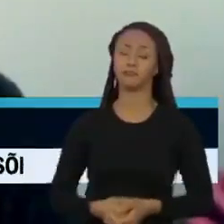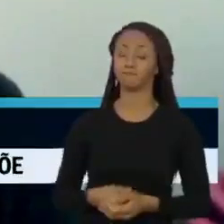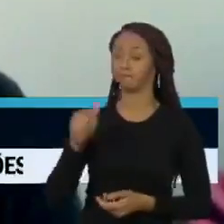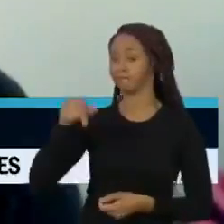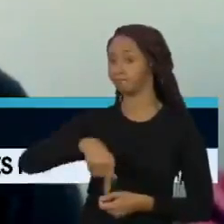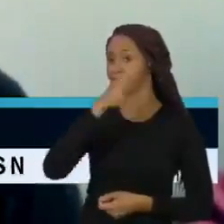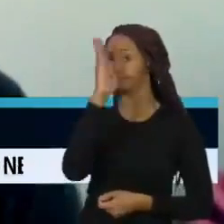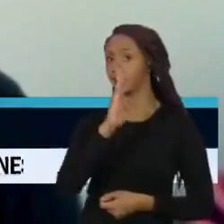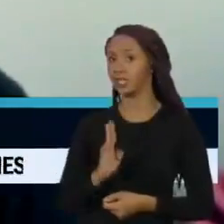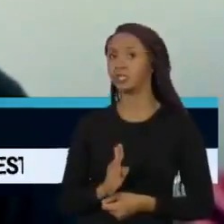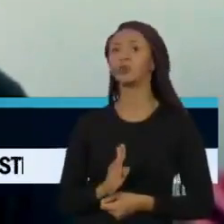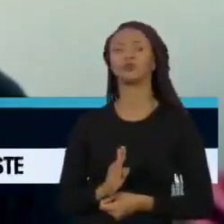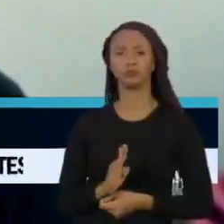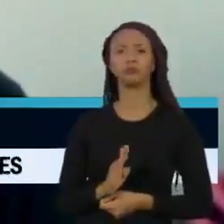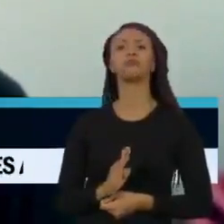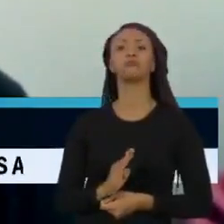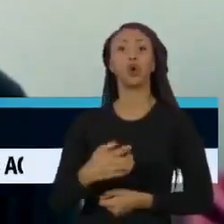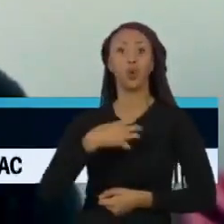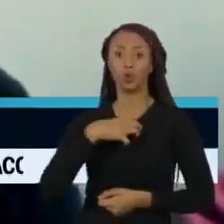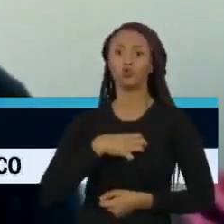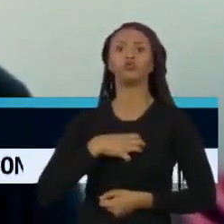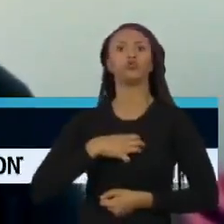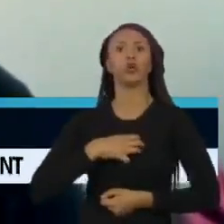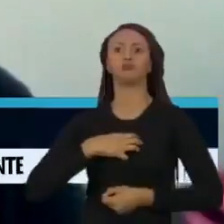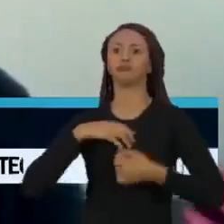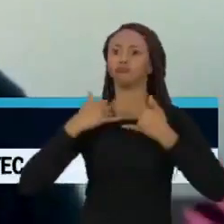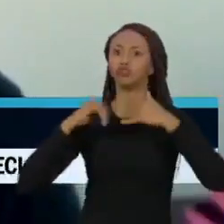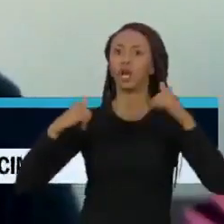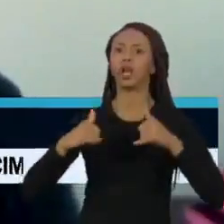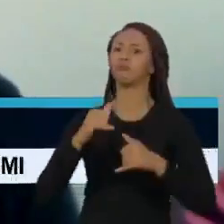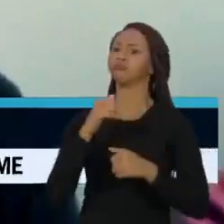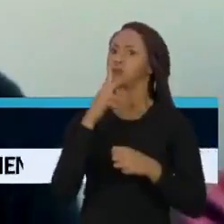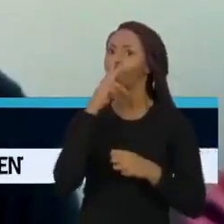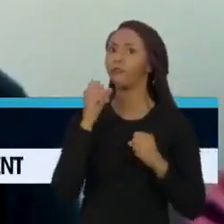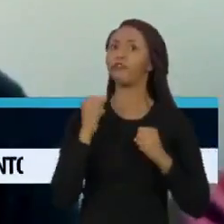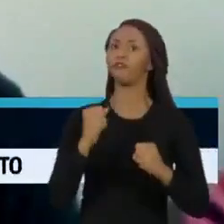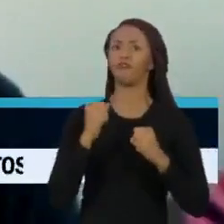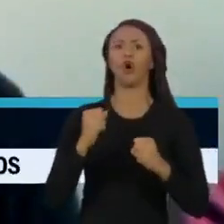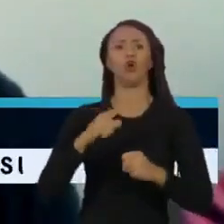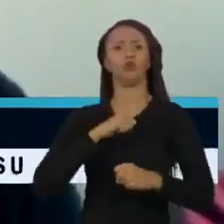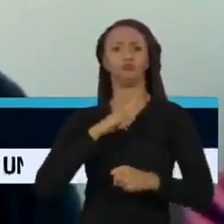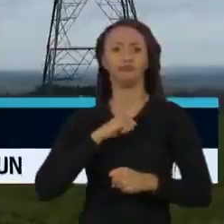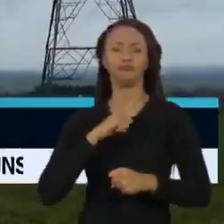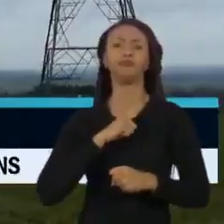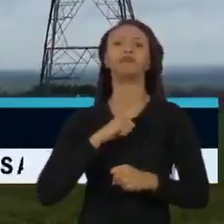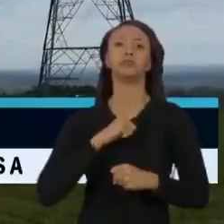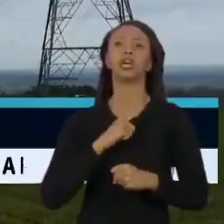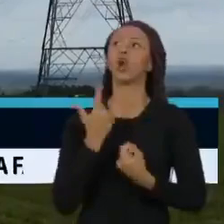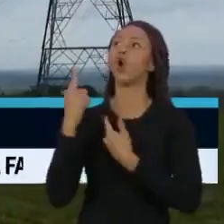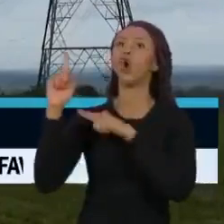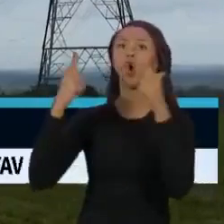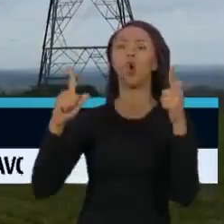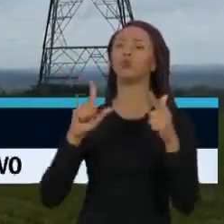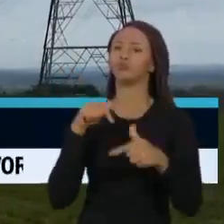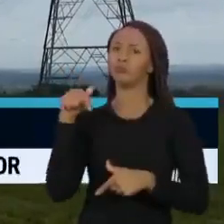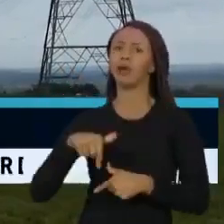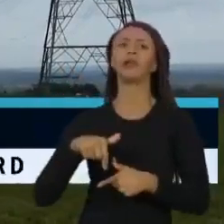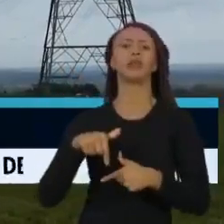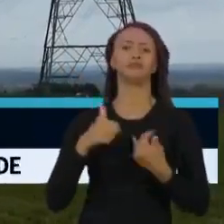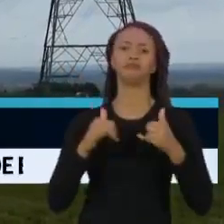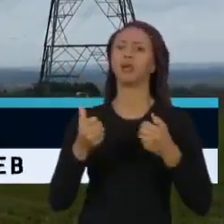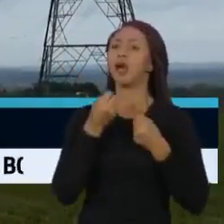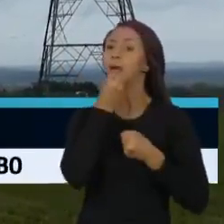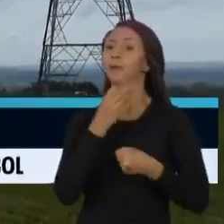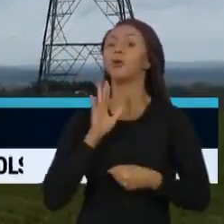elétrico rico, robusto, com várias vantagens em relação a outros sistemas, mas a gente